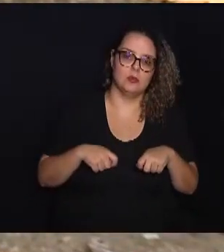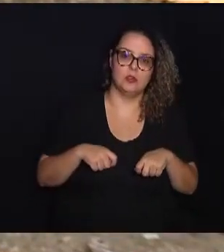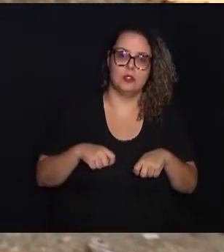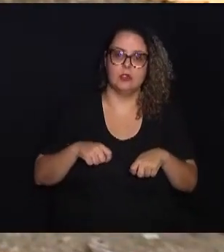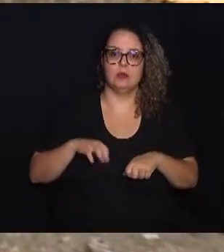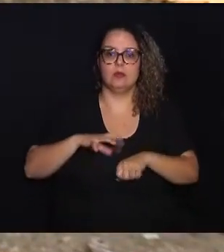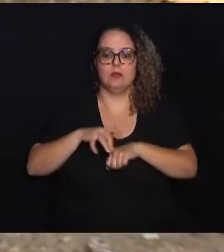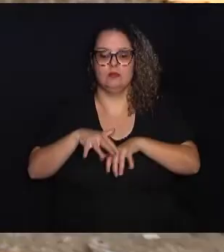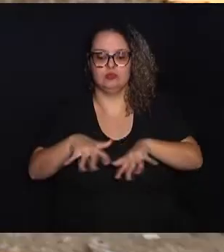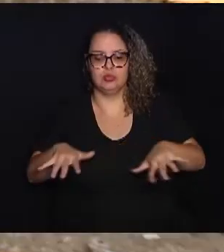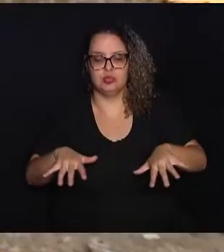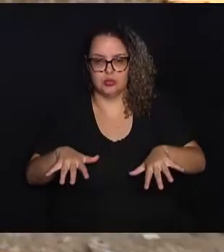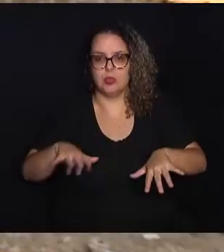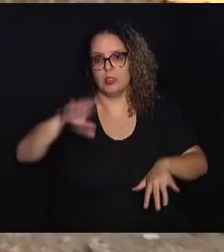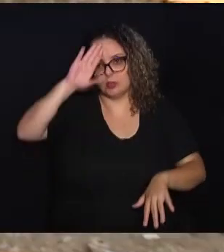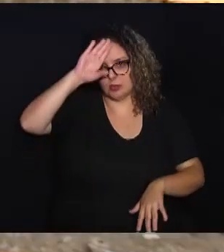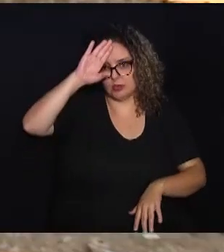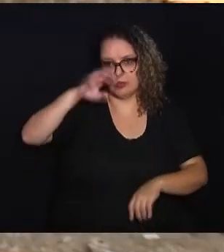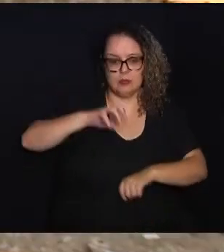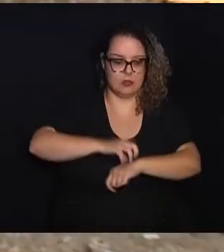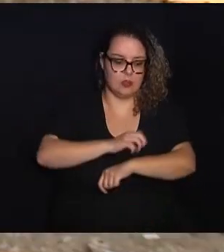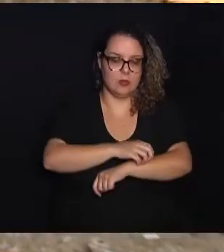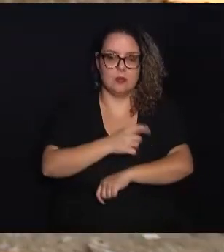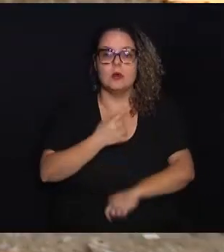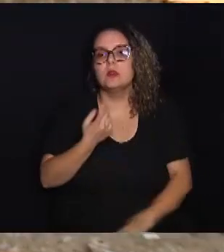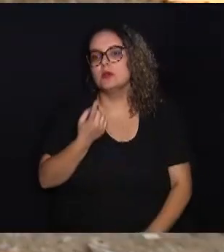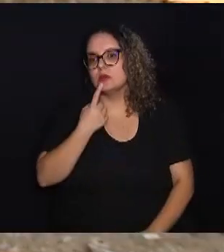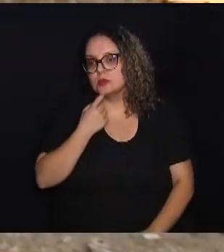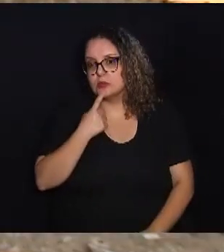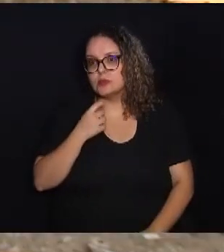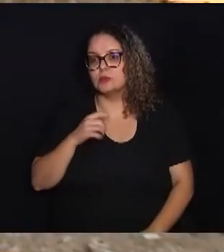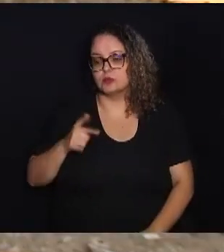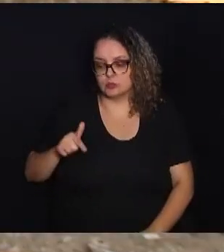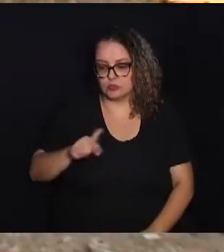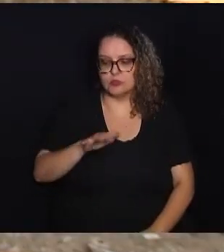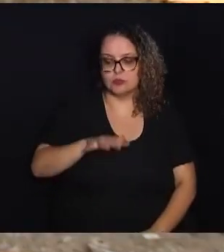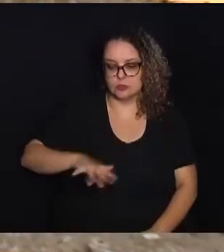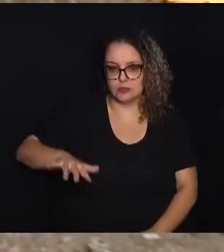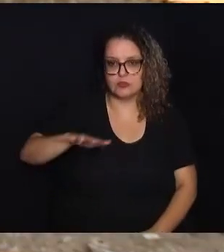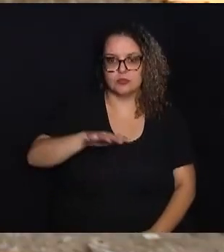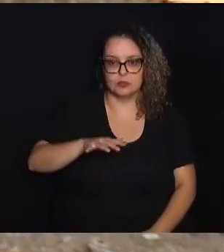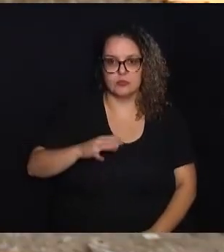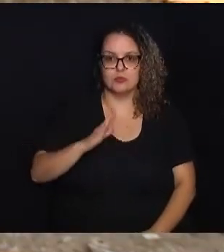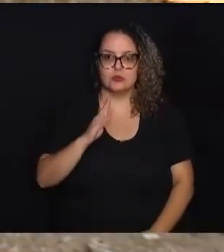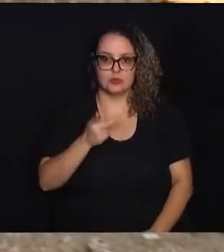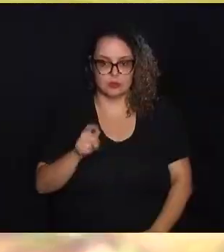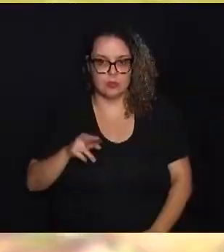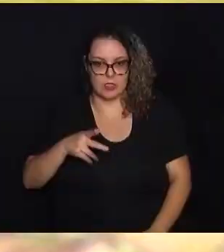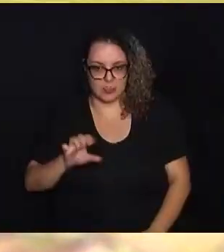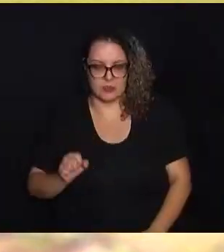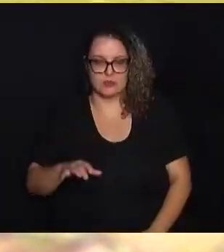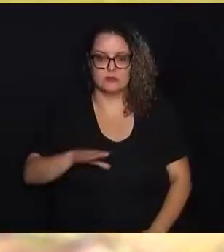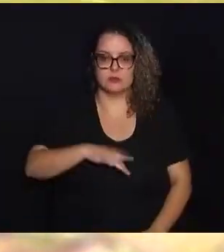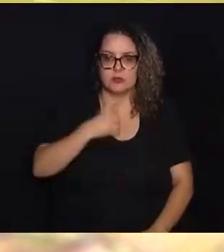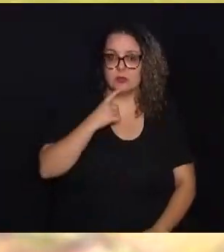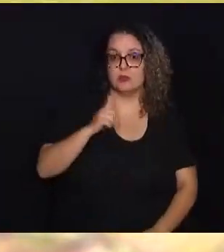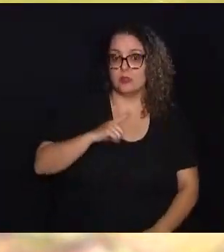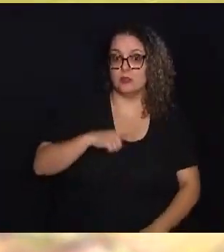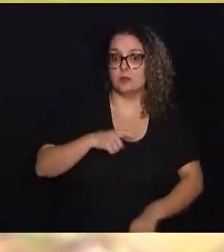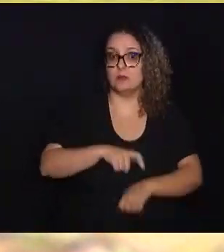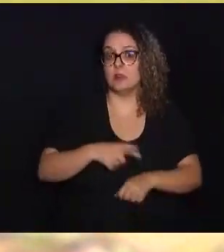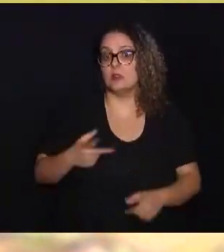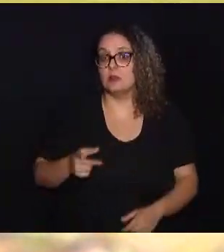possibilidade de infecção por febre maculosa nos parques de Campinas. As capivaras vão ter um período de